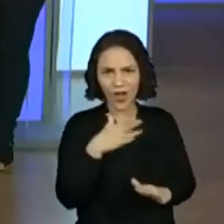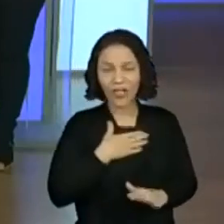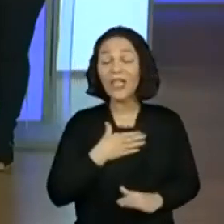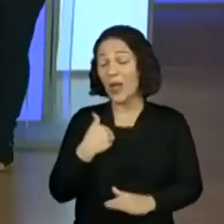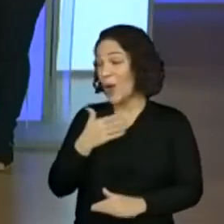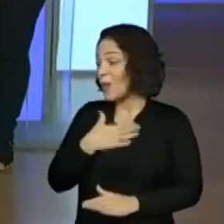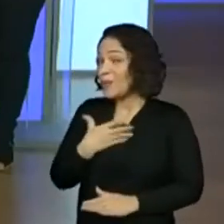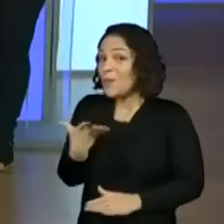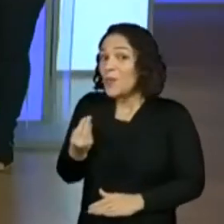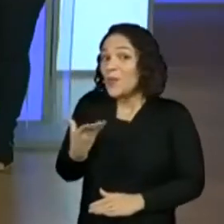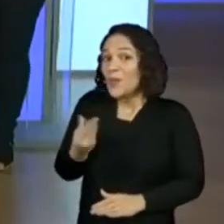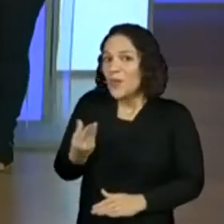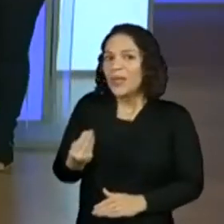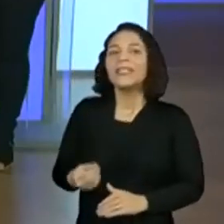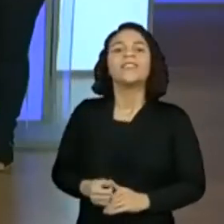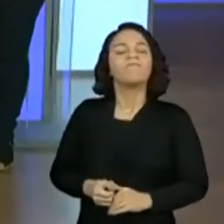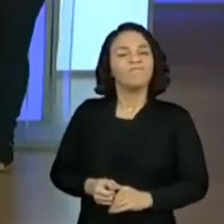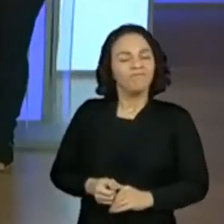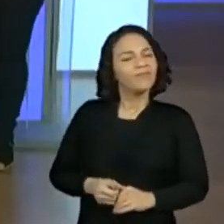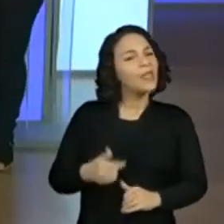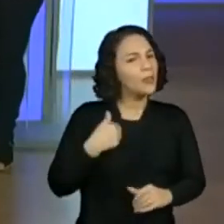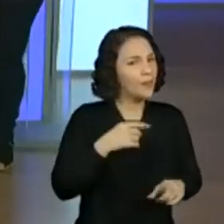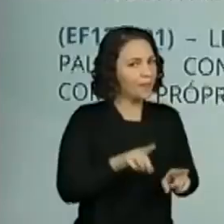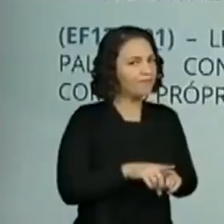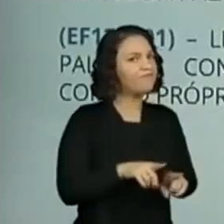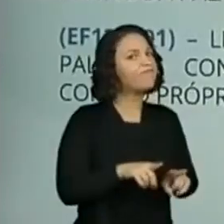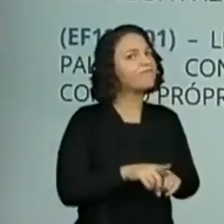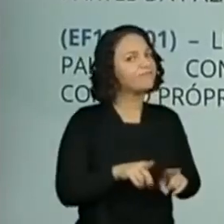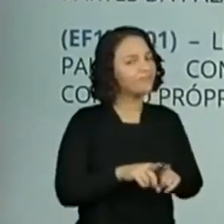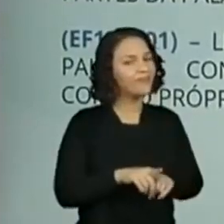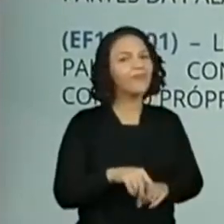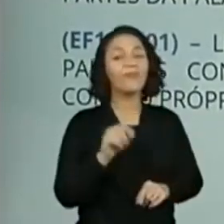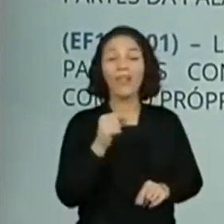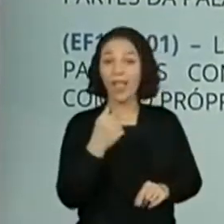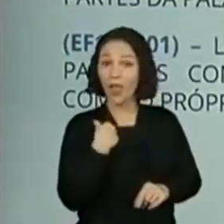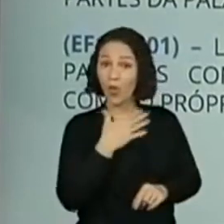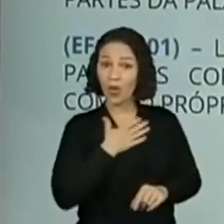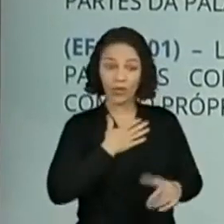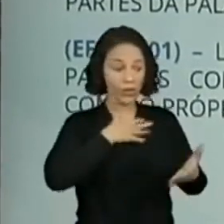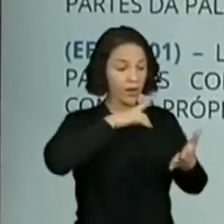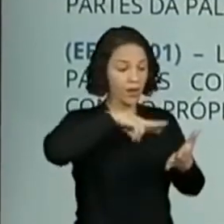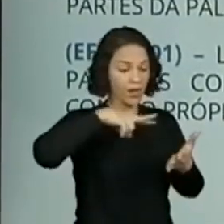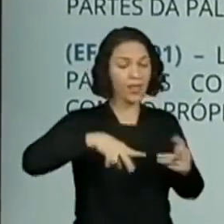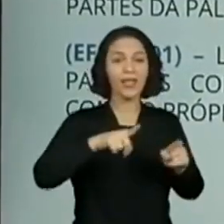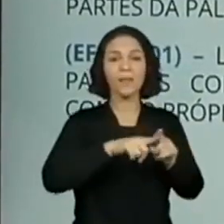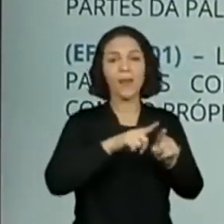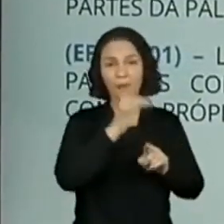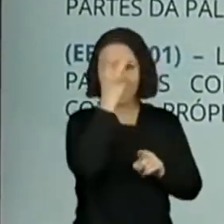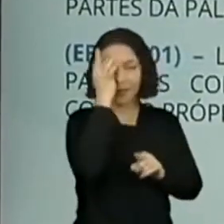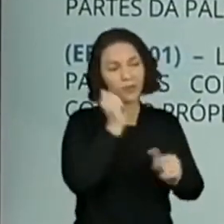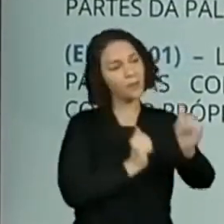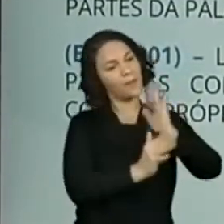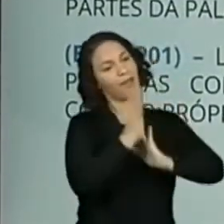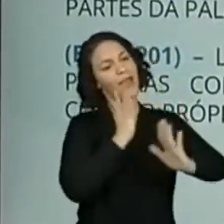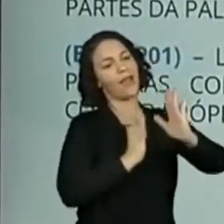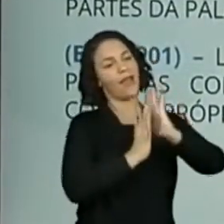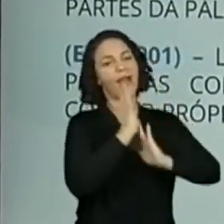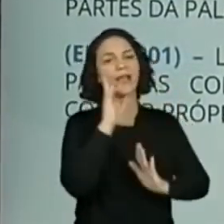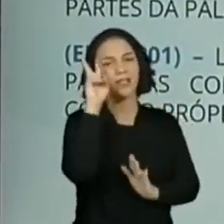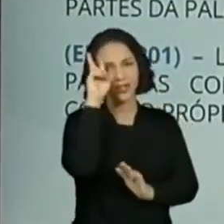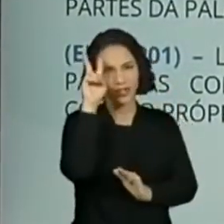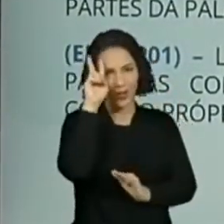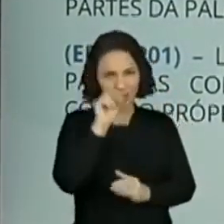muito. Muito mesmo? Muito. Eu também gosto muito de ler e ouvir histórias. Você tem alguma